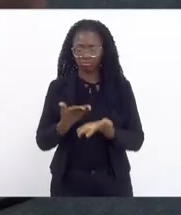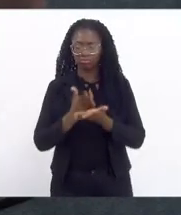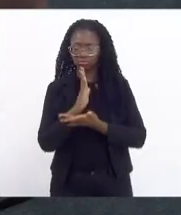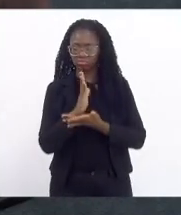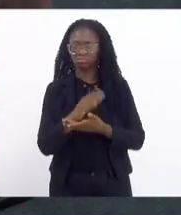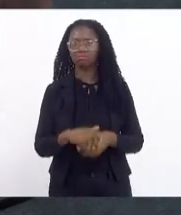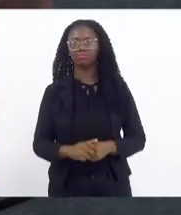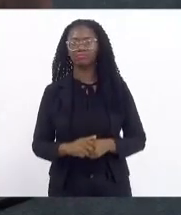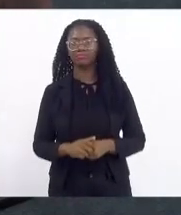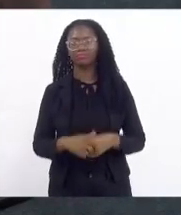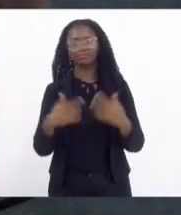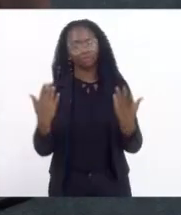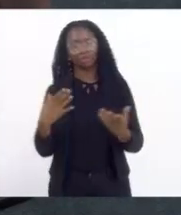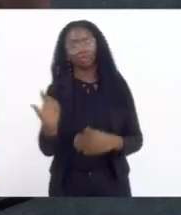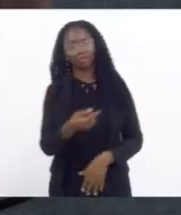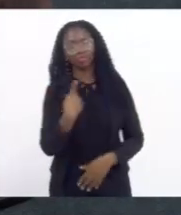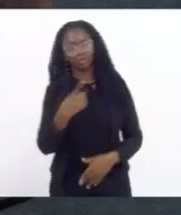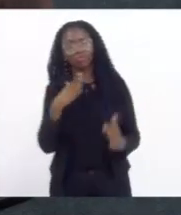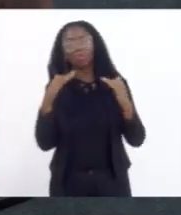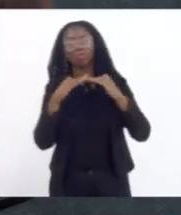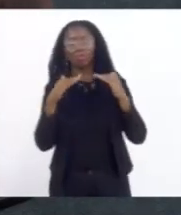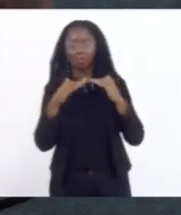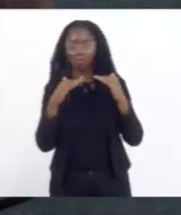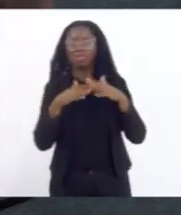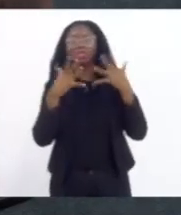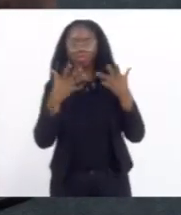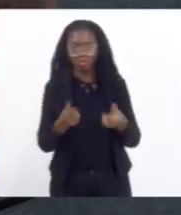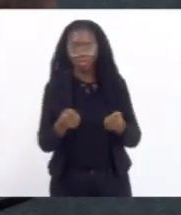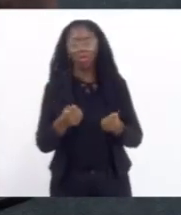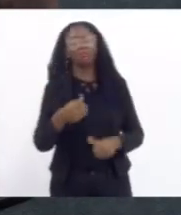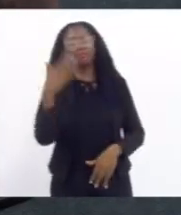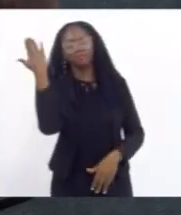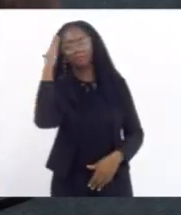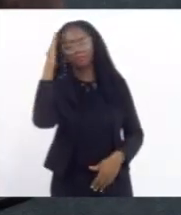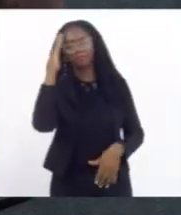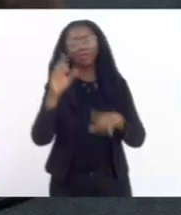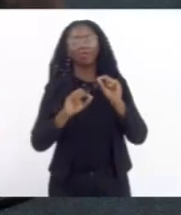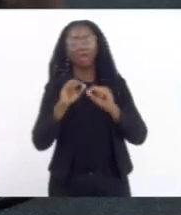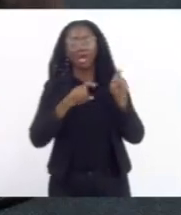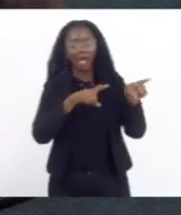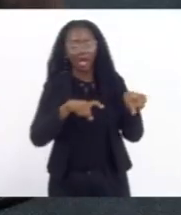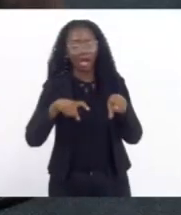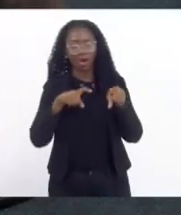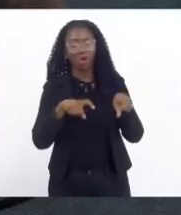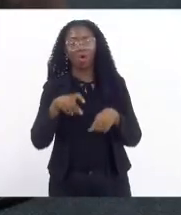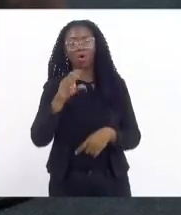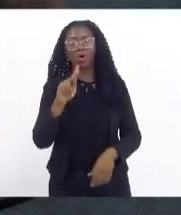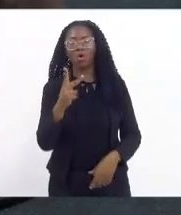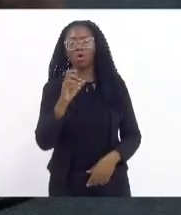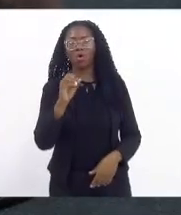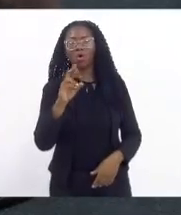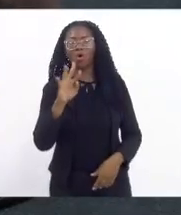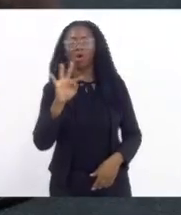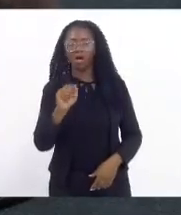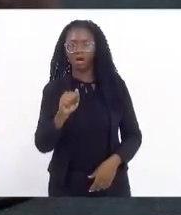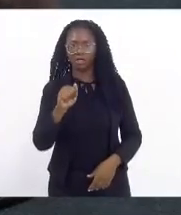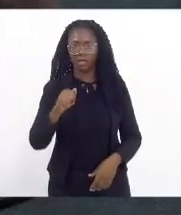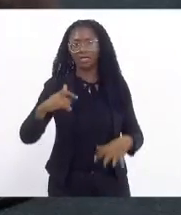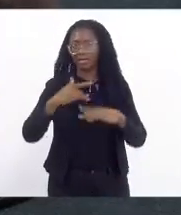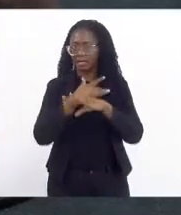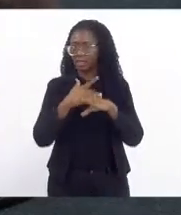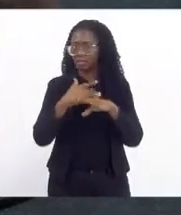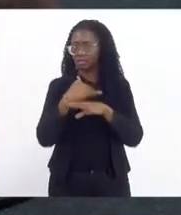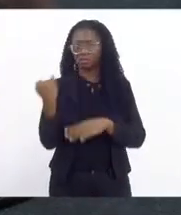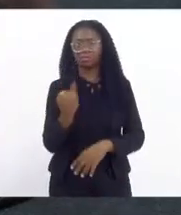nosso parecer é favorável, entendendo que as hortas urbanas são essenciais, porque é o alimento